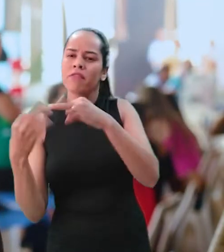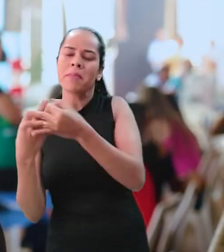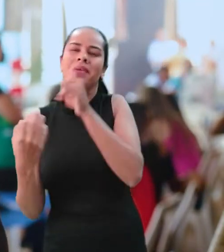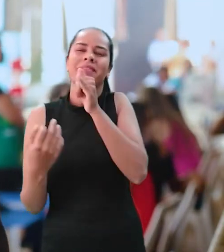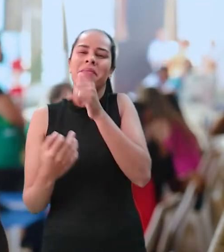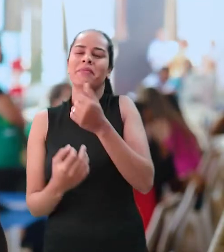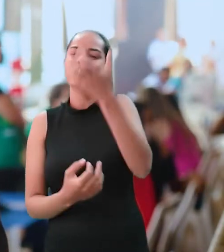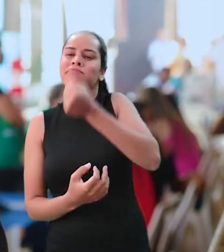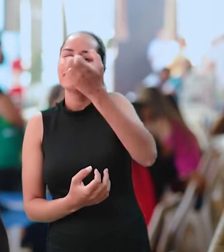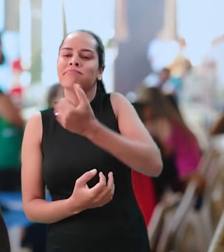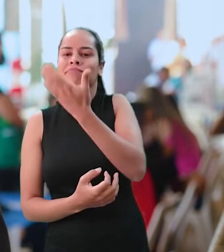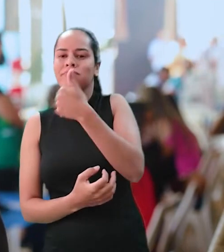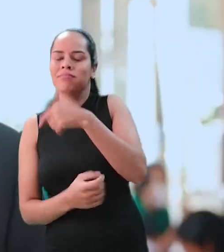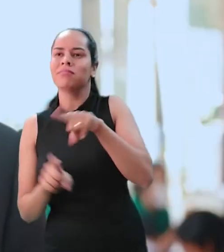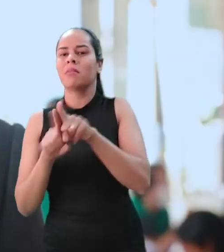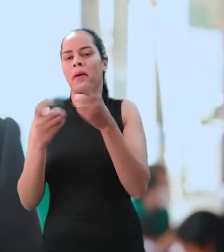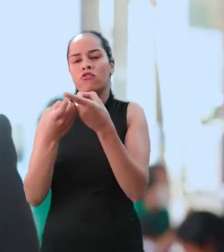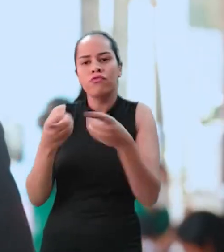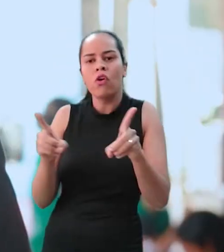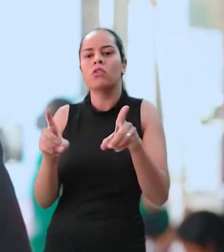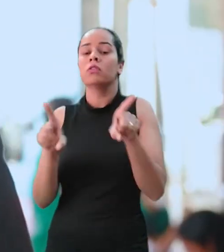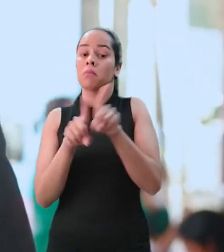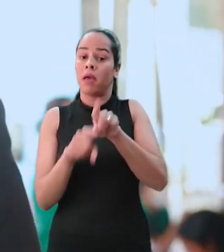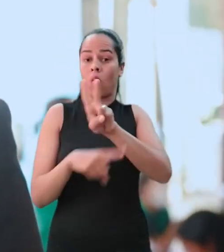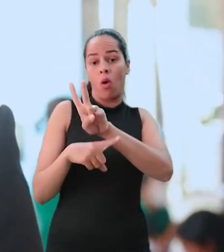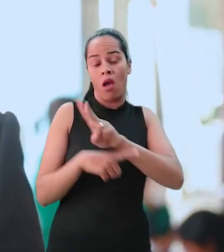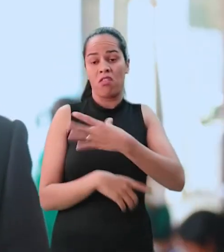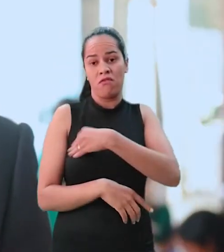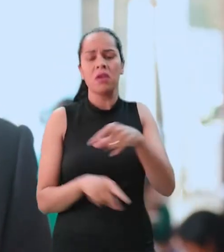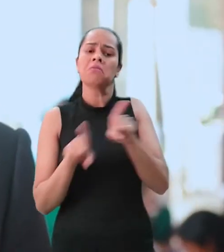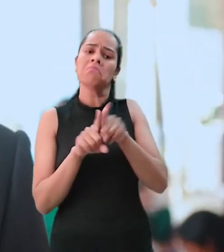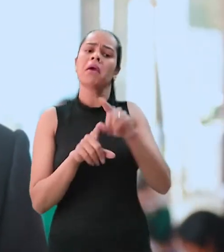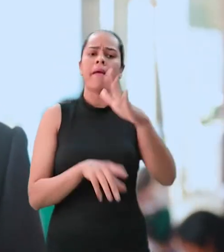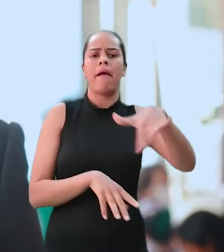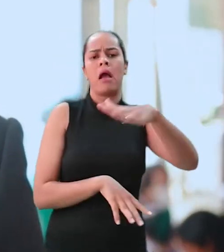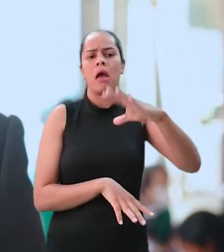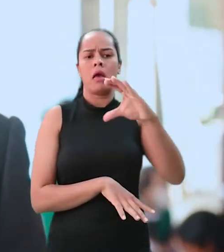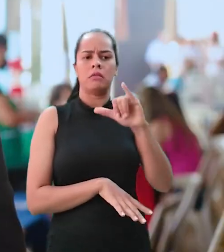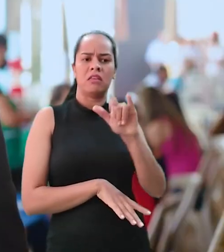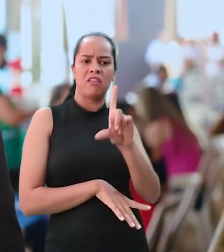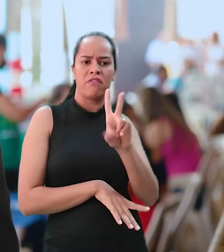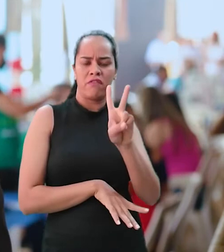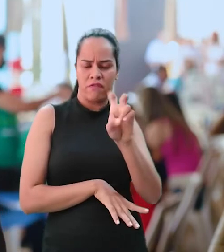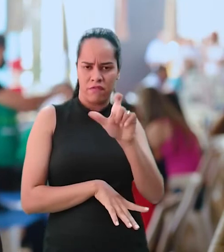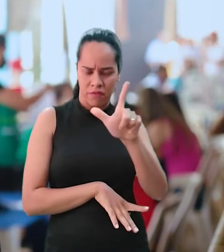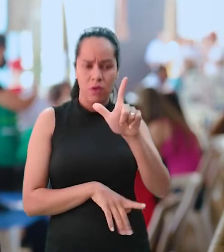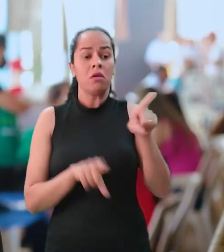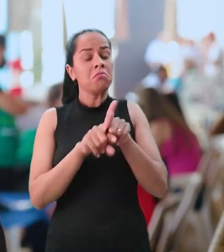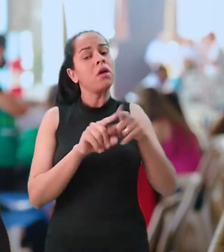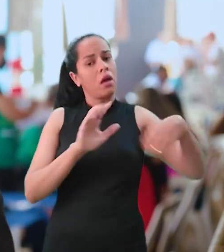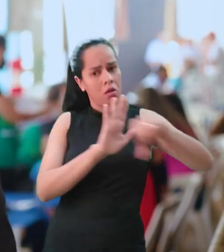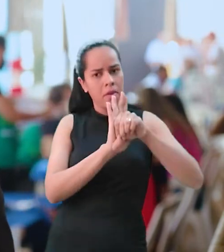letícia, divórcio, guarda e também orientação na área cível e também na área criminal. Caso a demanda